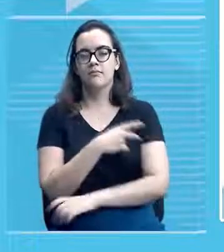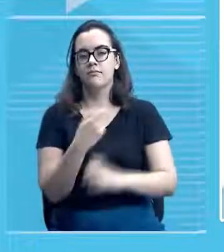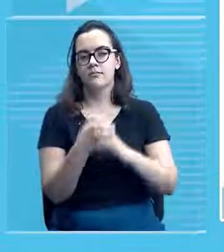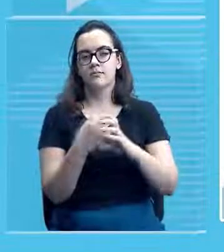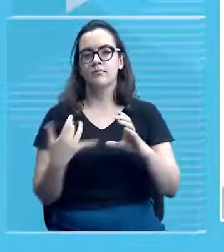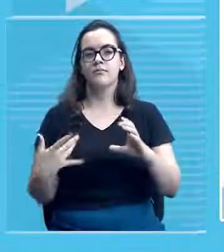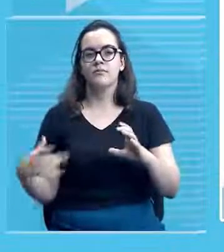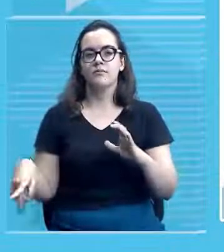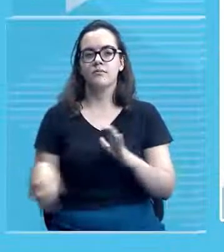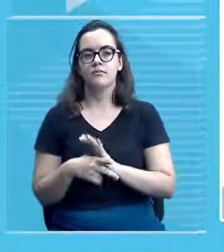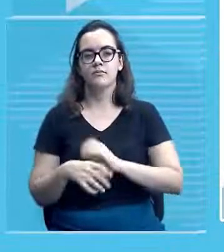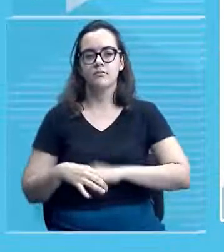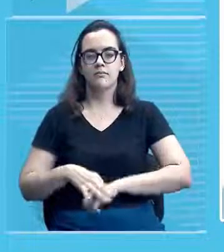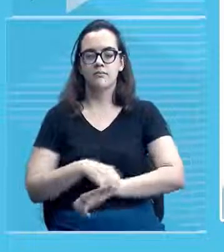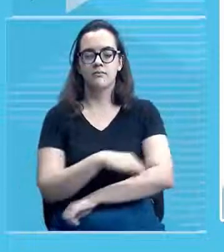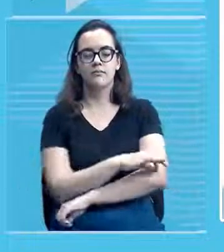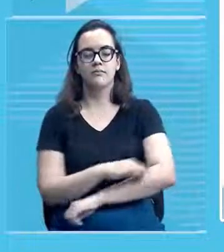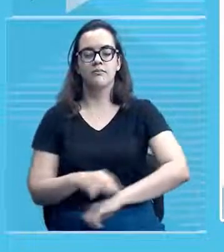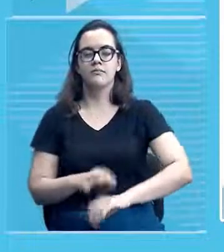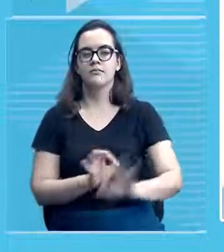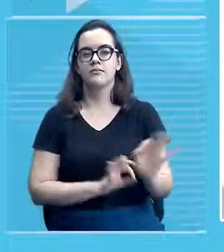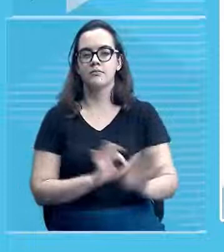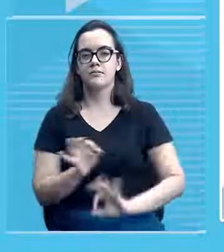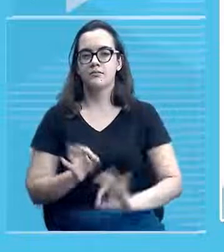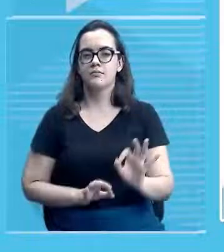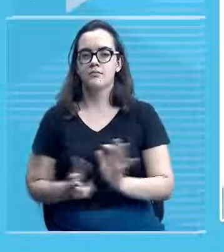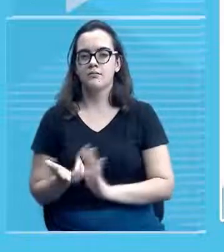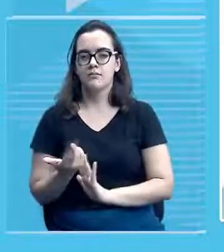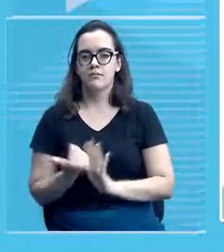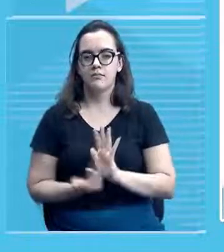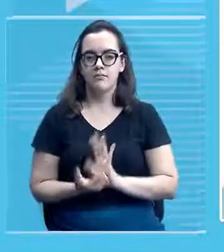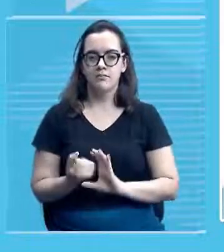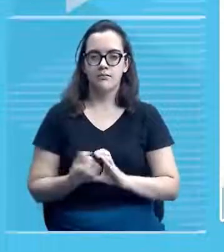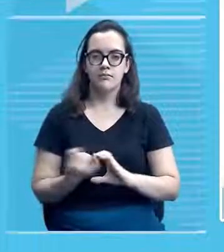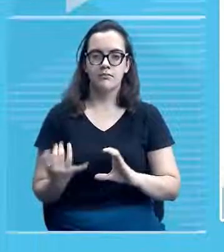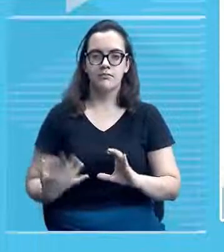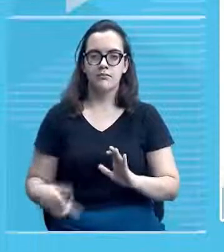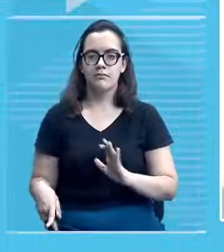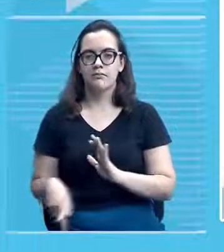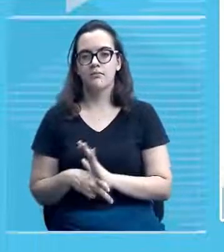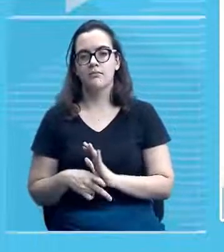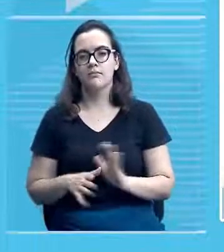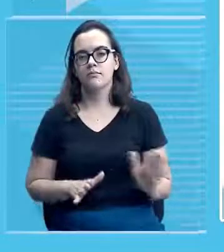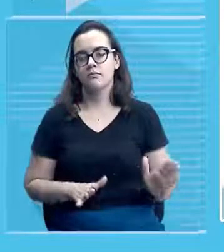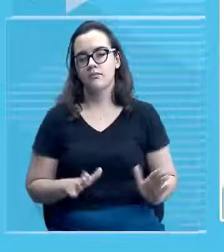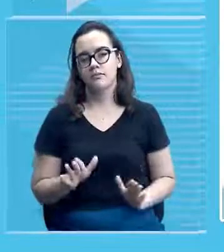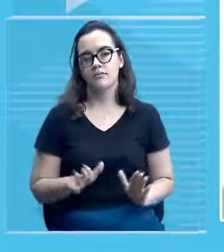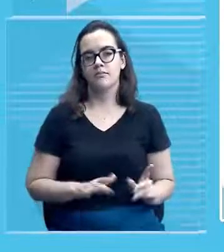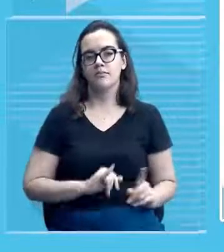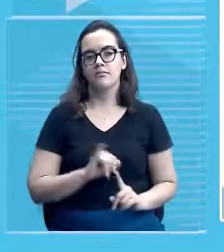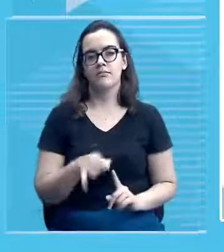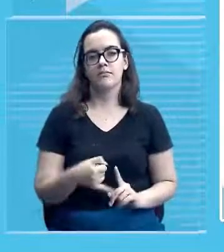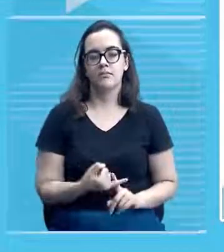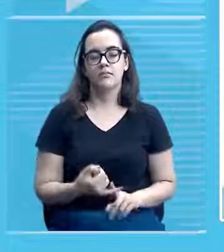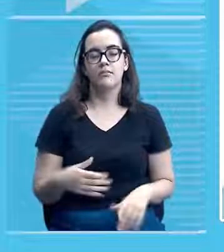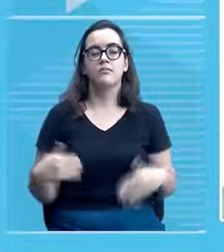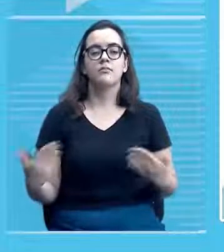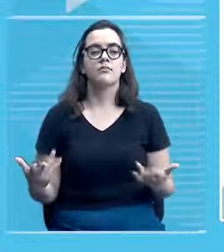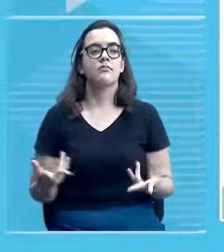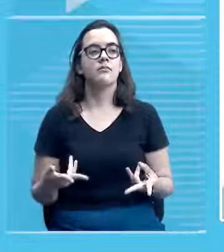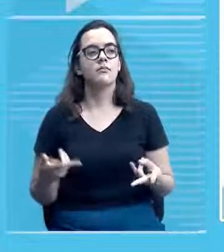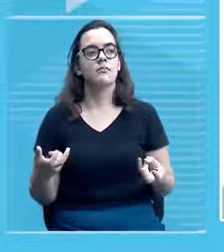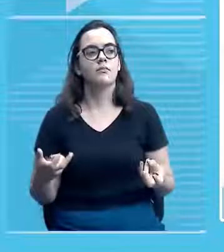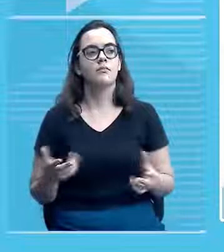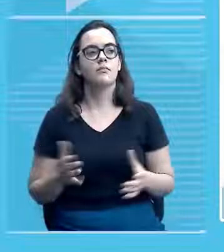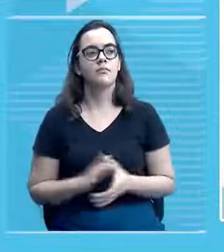Apresento planta em formato retangular e as características né? O desenho Então,